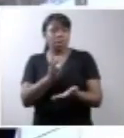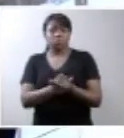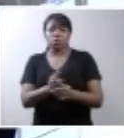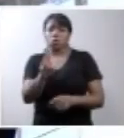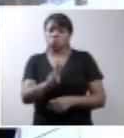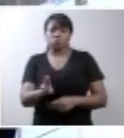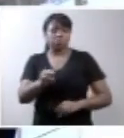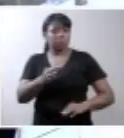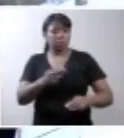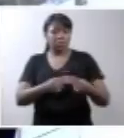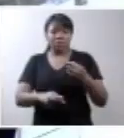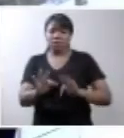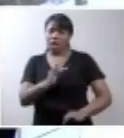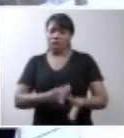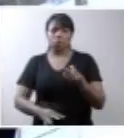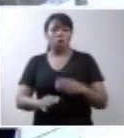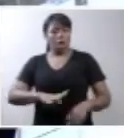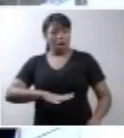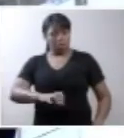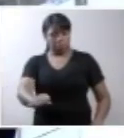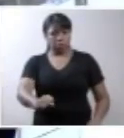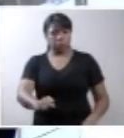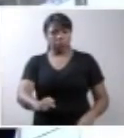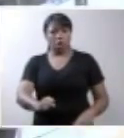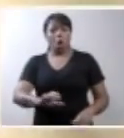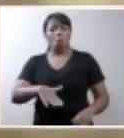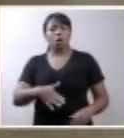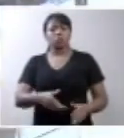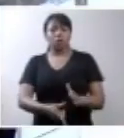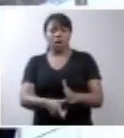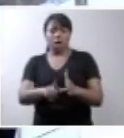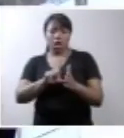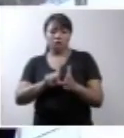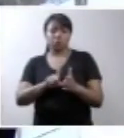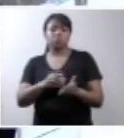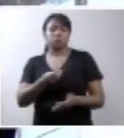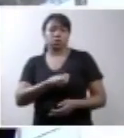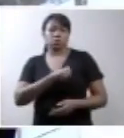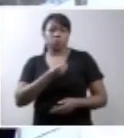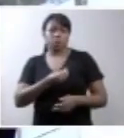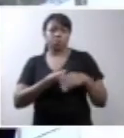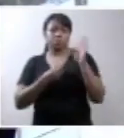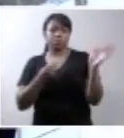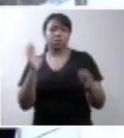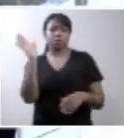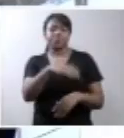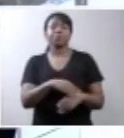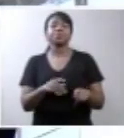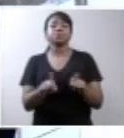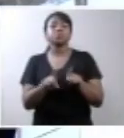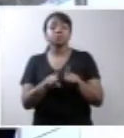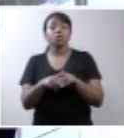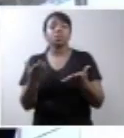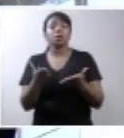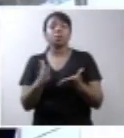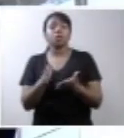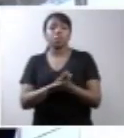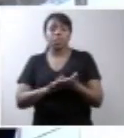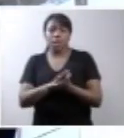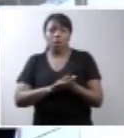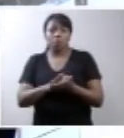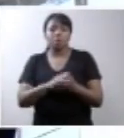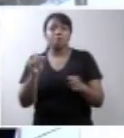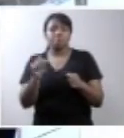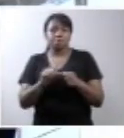em medicina é aborto quando é retirada da criança, antes de sua viabilidade. Então, nenhuma delas fez o